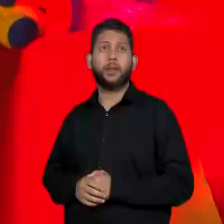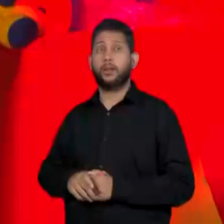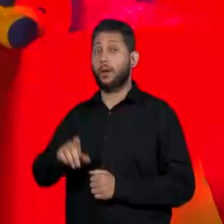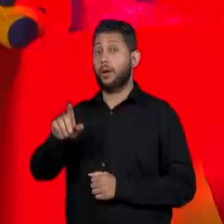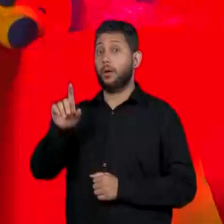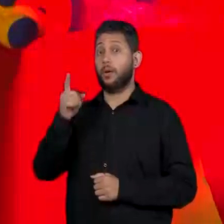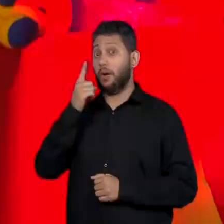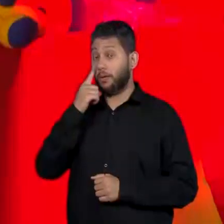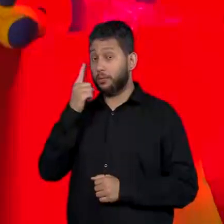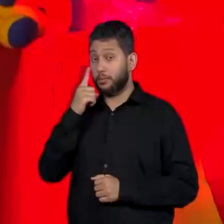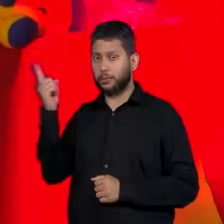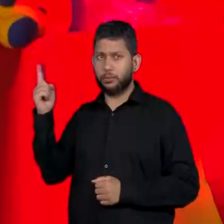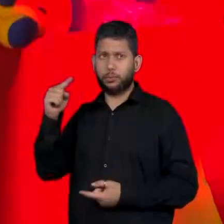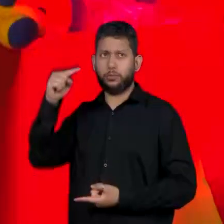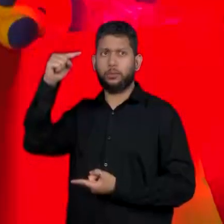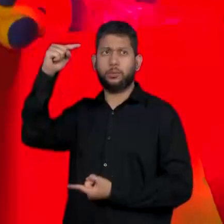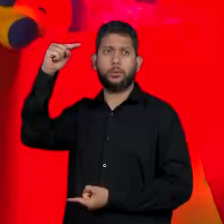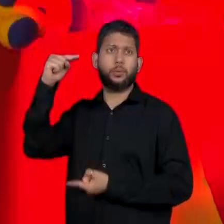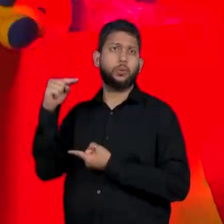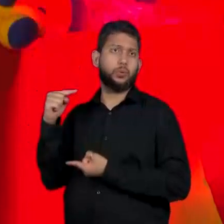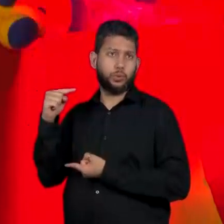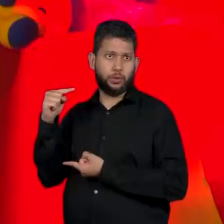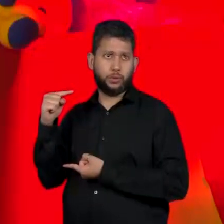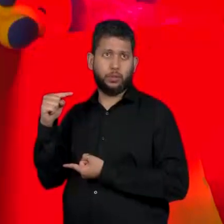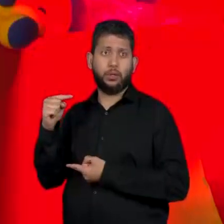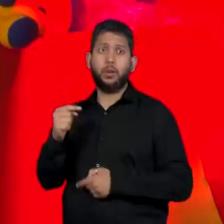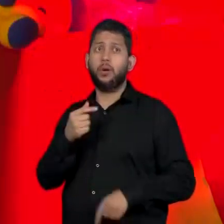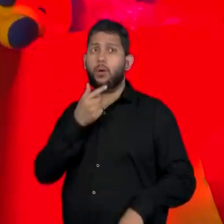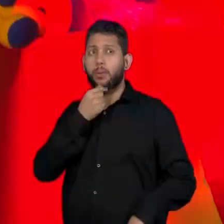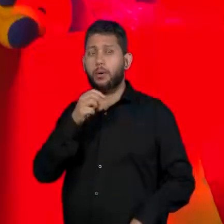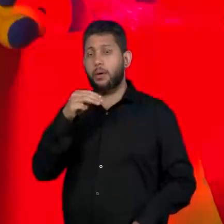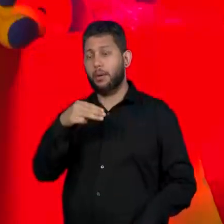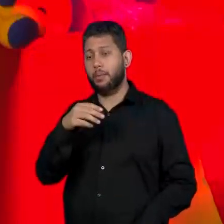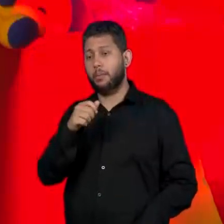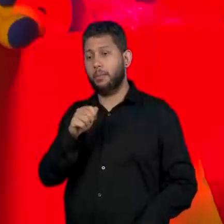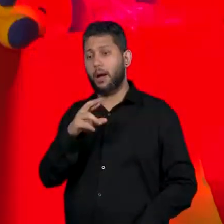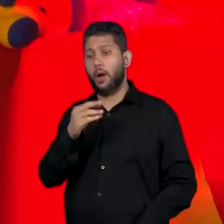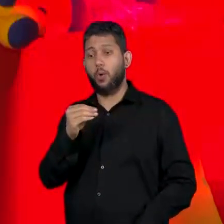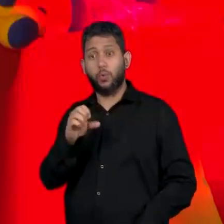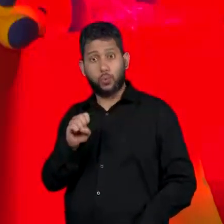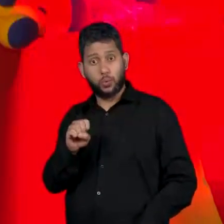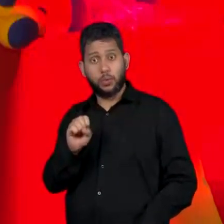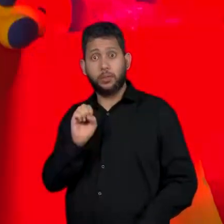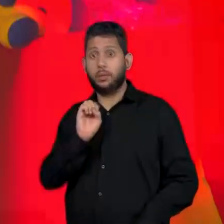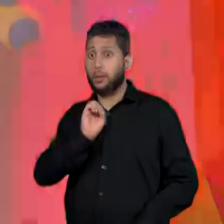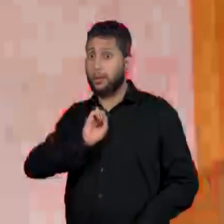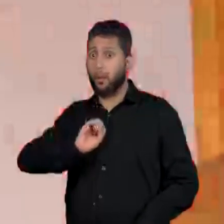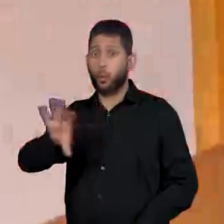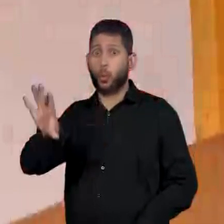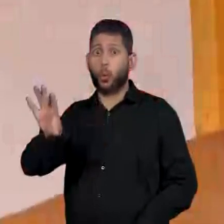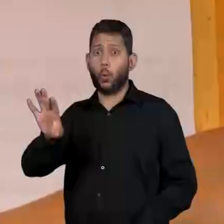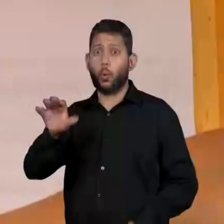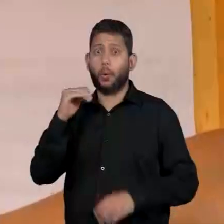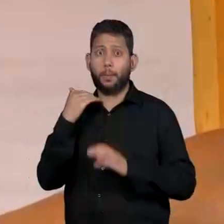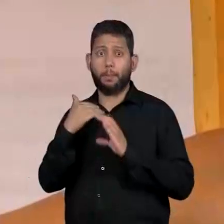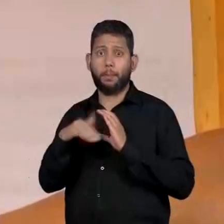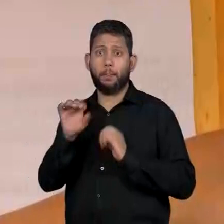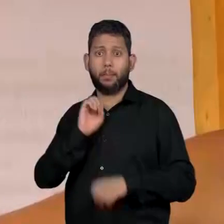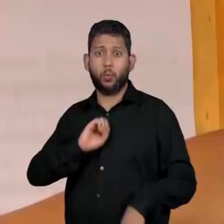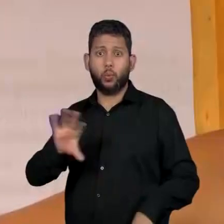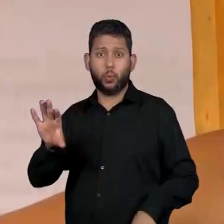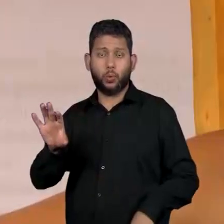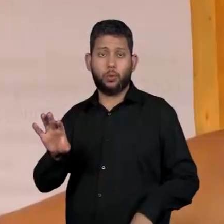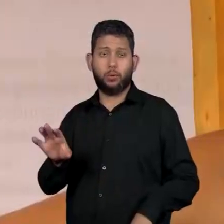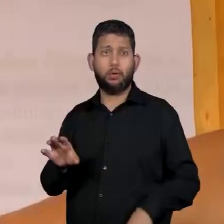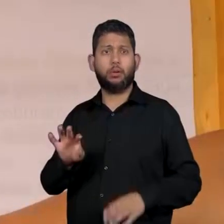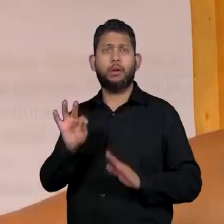Essa aqui, bem curtinha, o Marcos mandou para a nossa amiga Antônia esse texto. Gente, não é